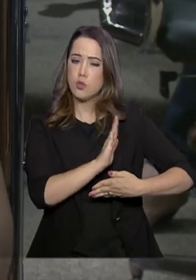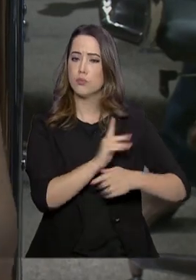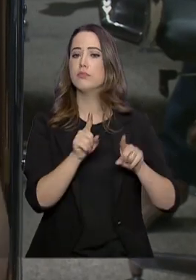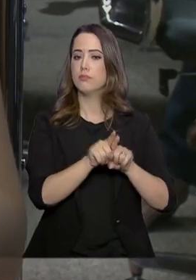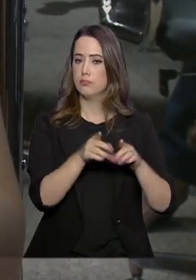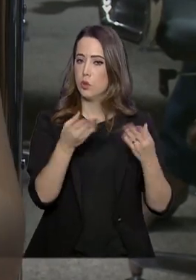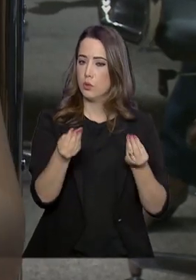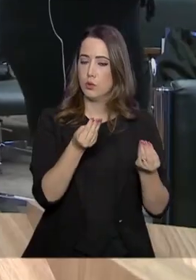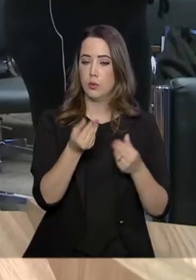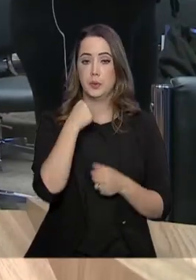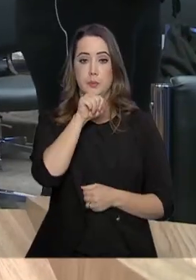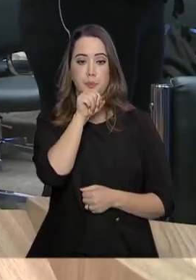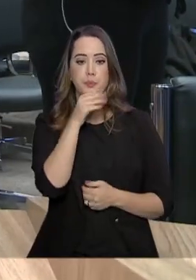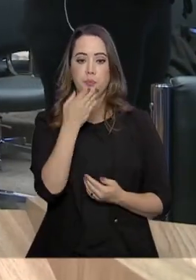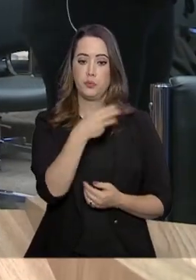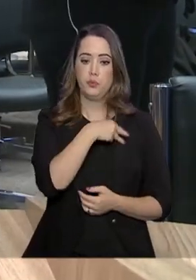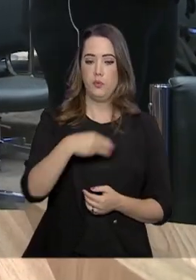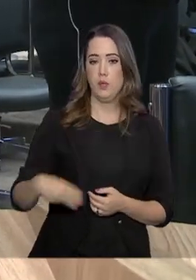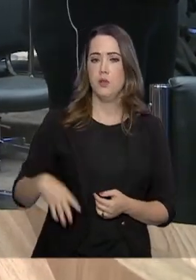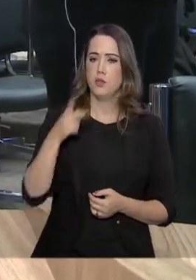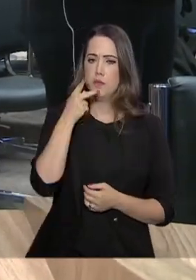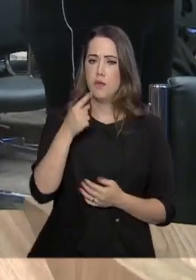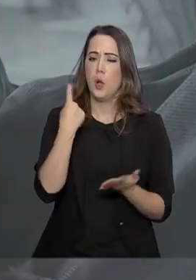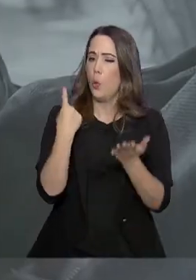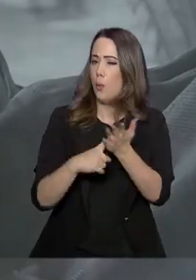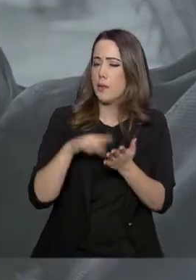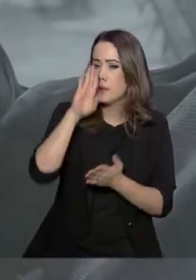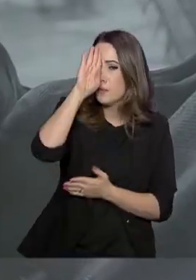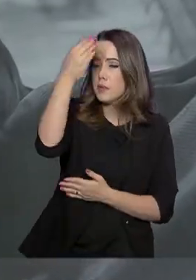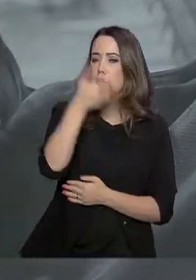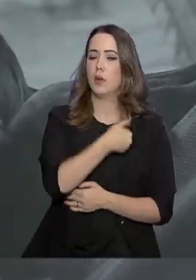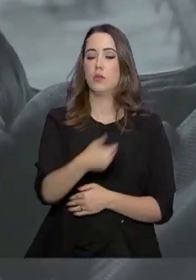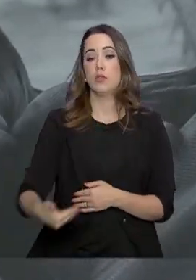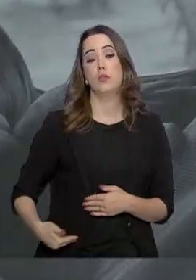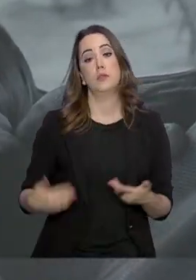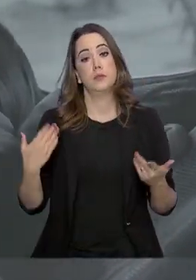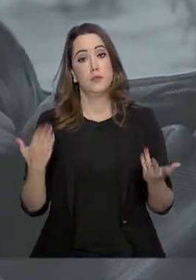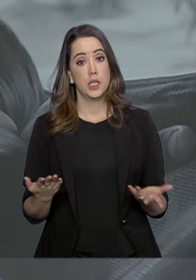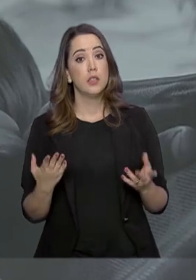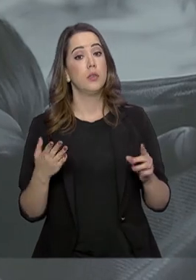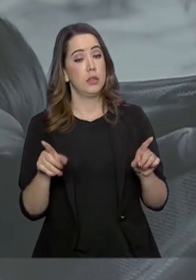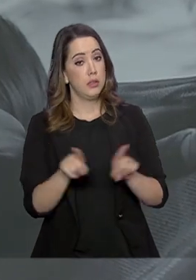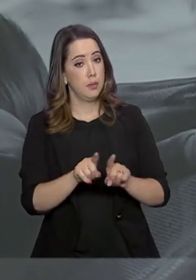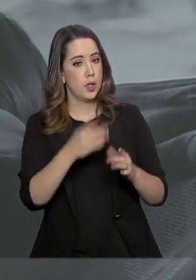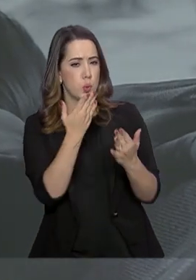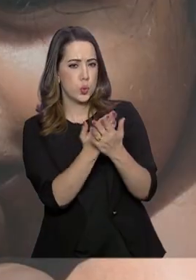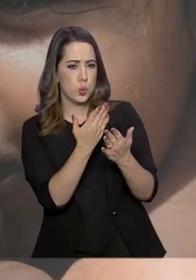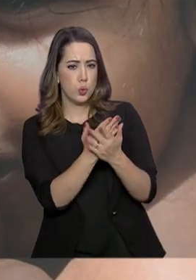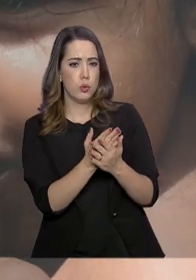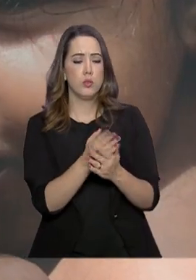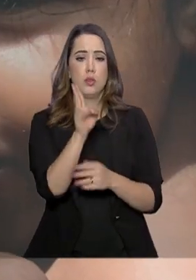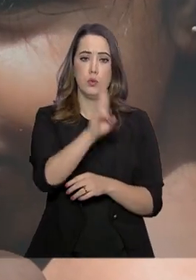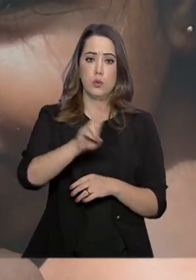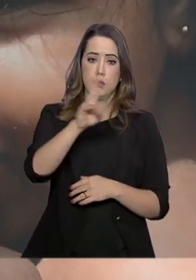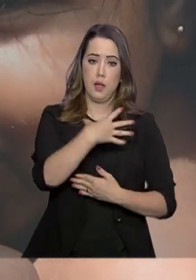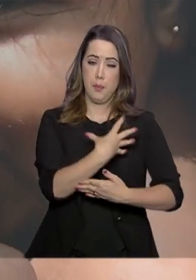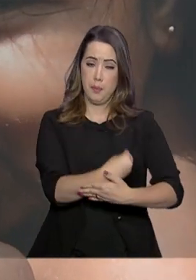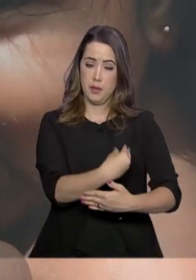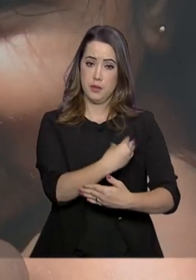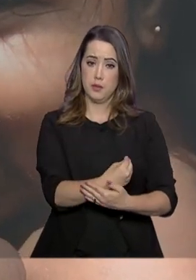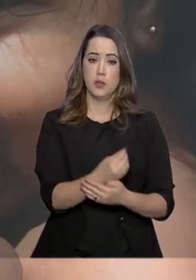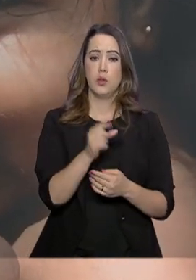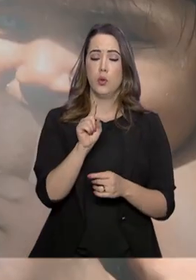o aleitamento materno é uma agenda prioritária. Tanto que o governo estuda usar o tempo médio de amamentação